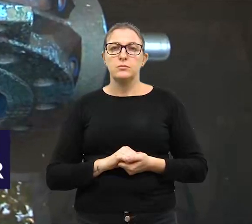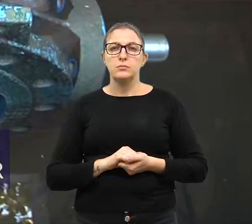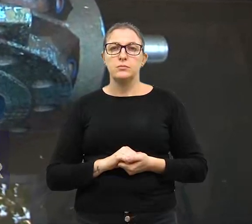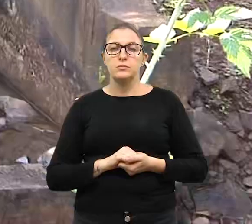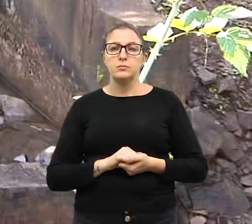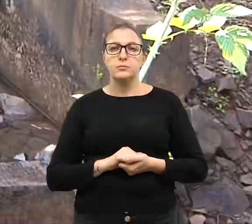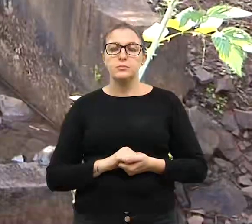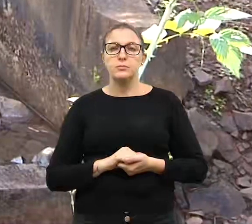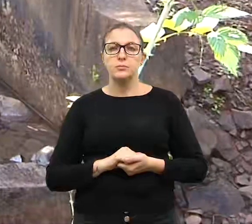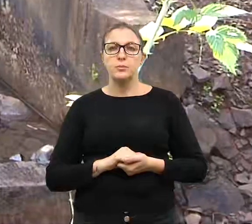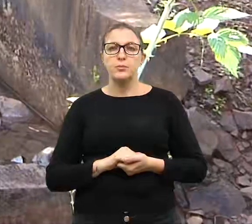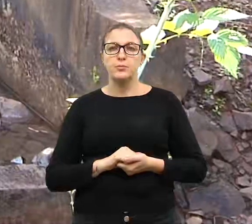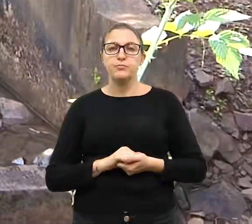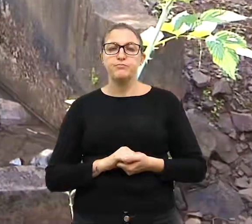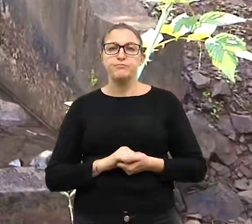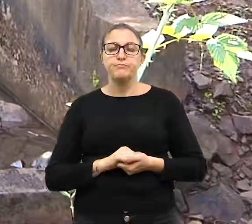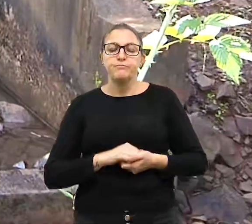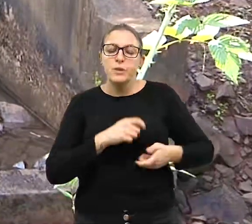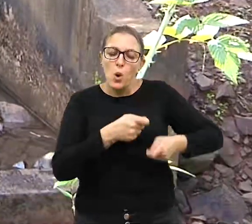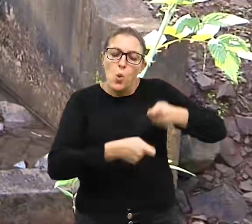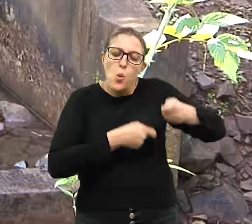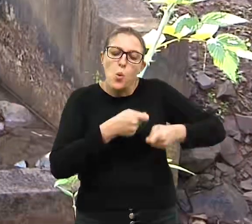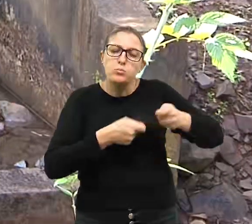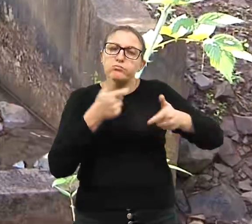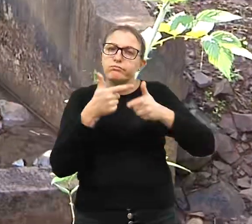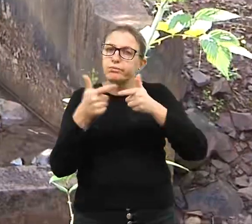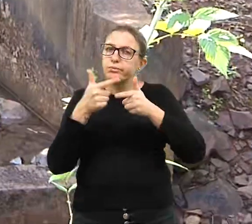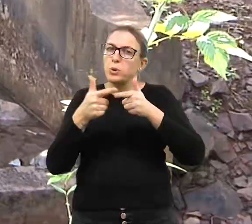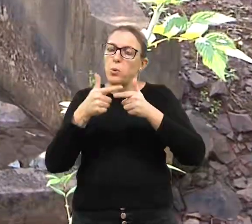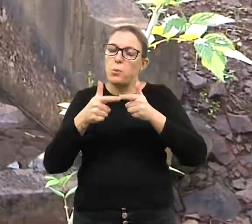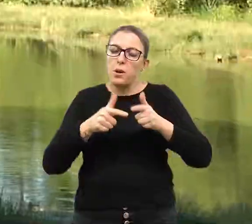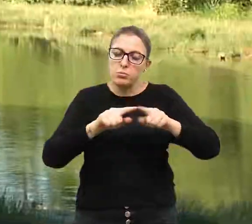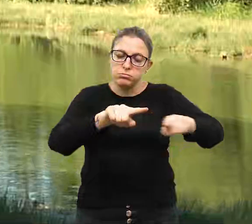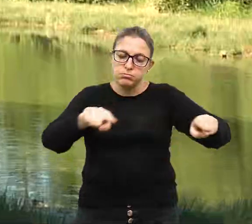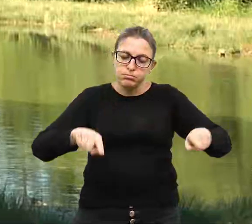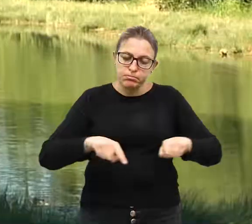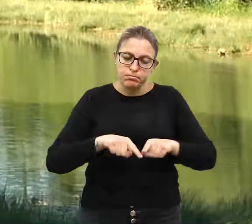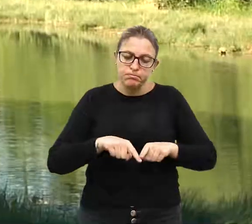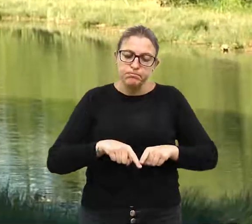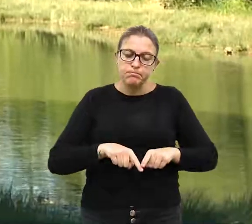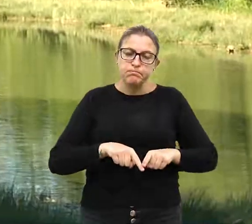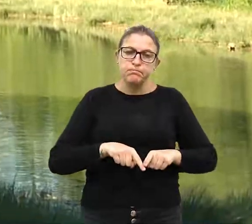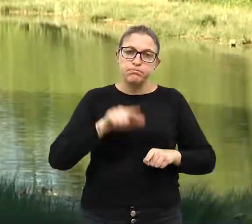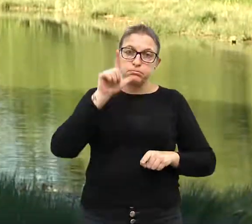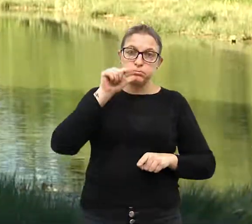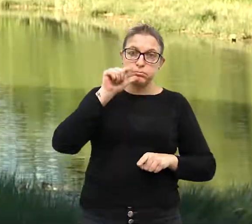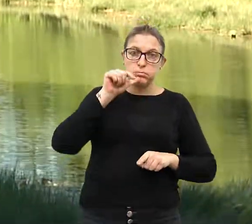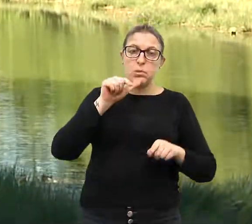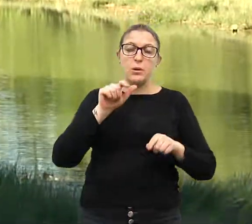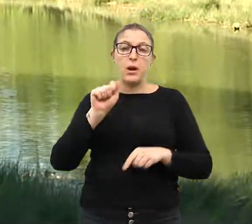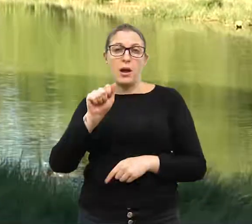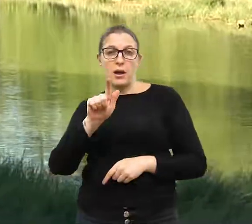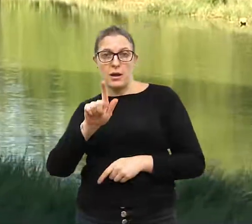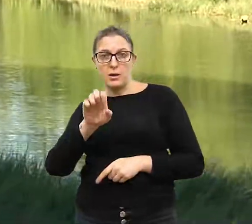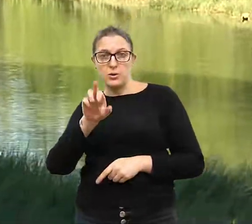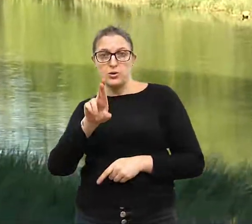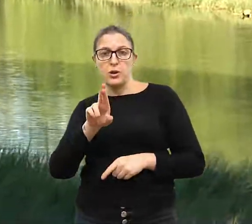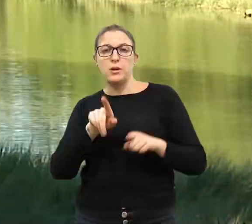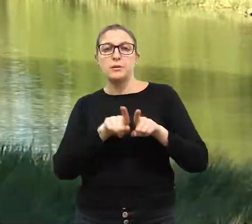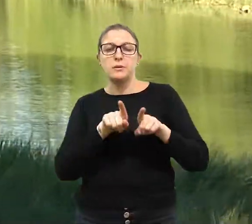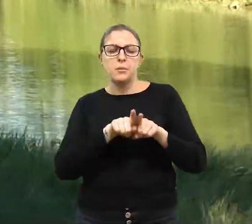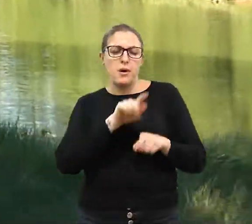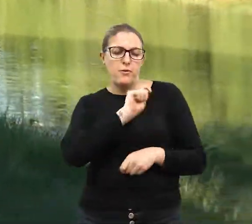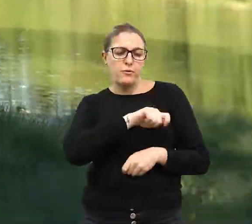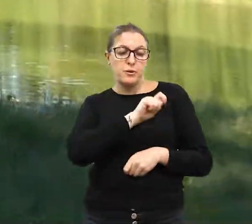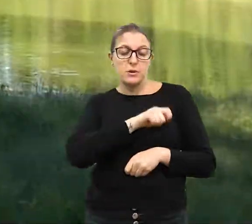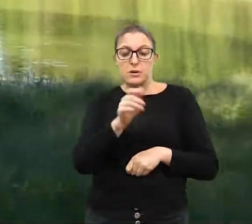Além de controlar a situação da barragem da Corsã, a Ager também atua na fiscalização do estacionamento